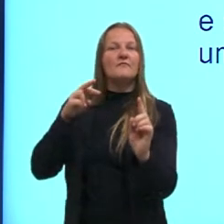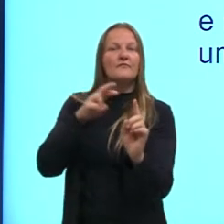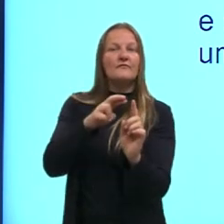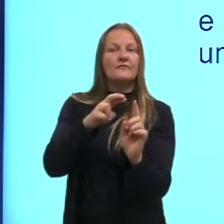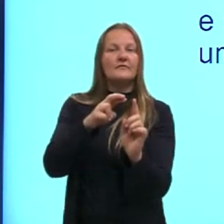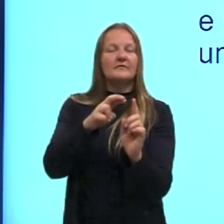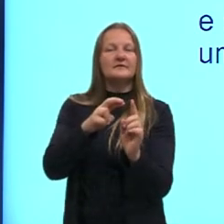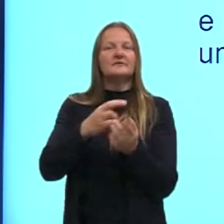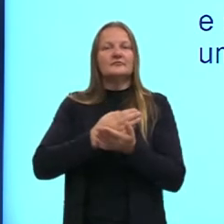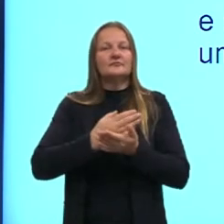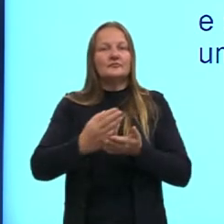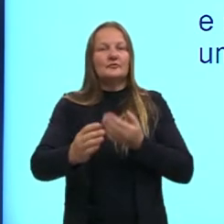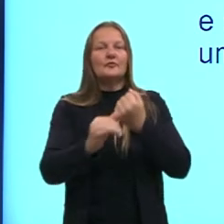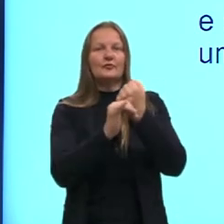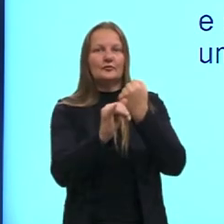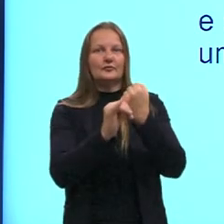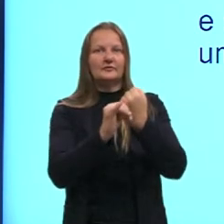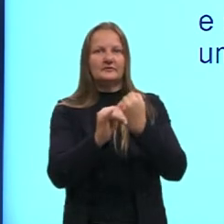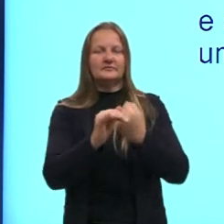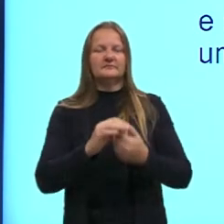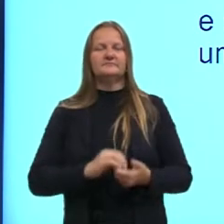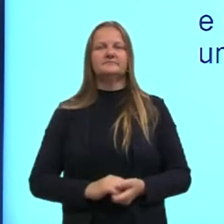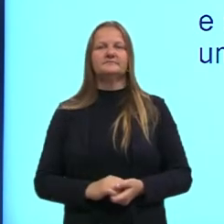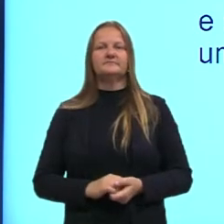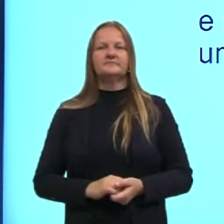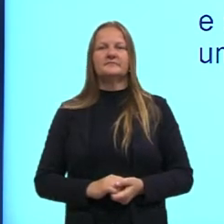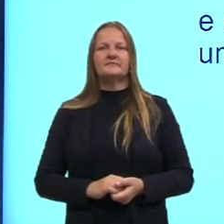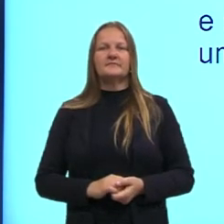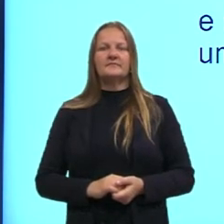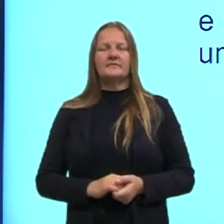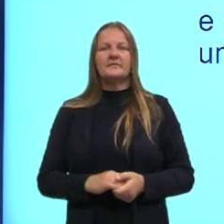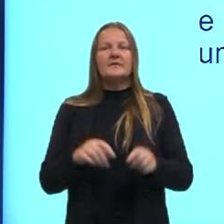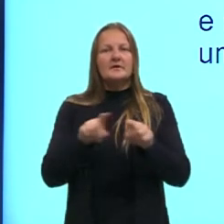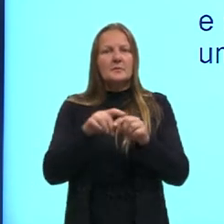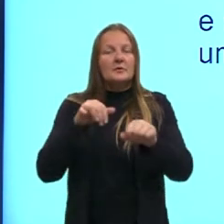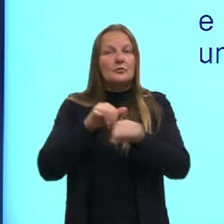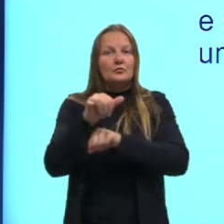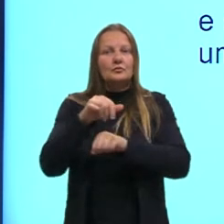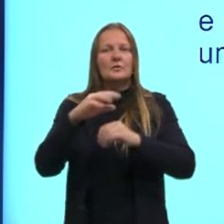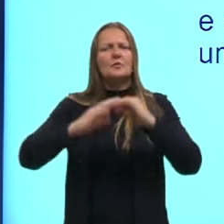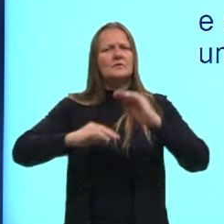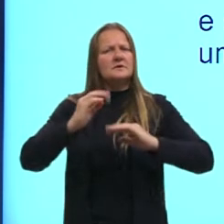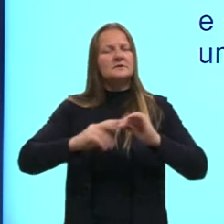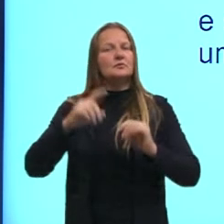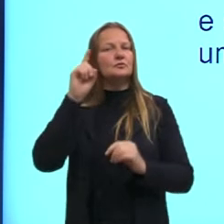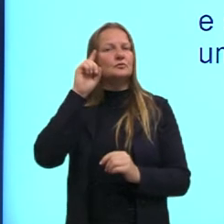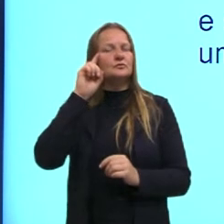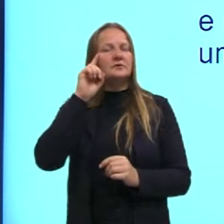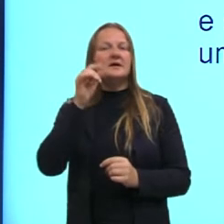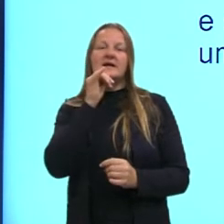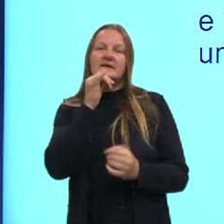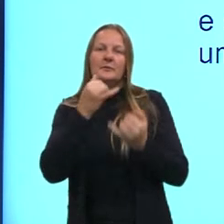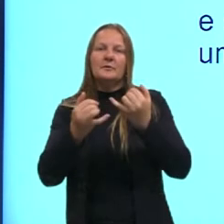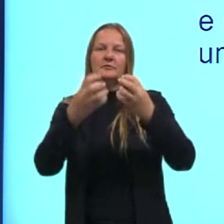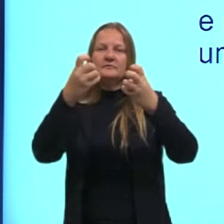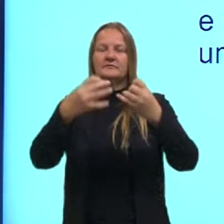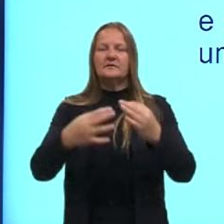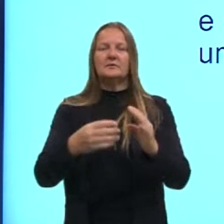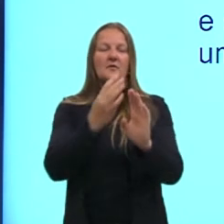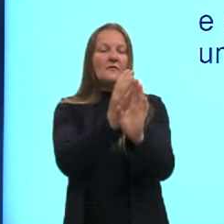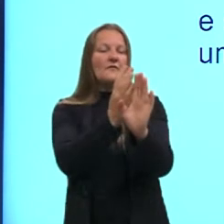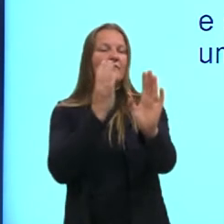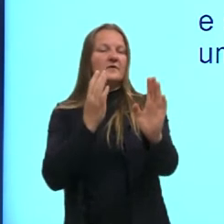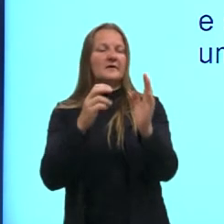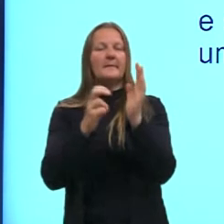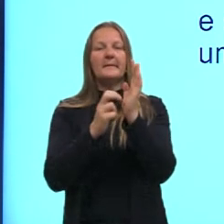aí das nossas crônicas. Elas partem de um acontecimento do nosso dia a dia, como por exemplo, uma fila de banco,